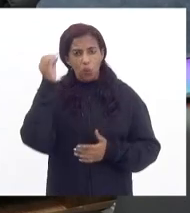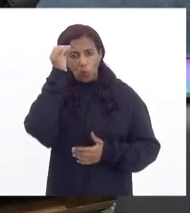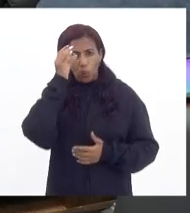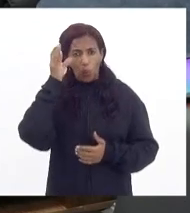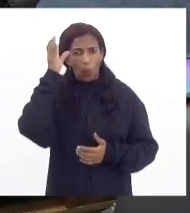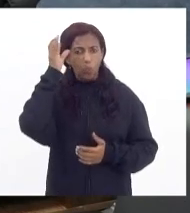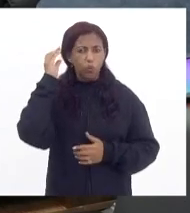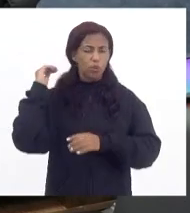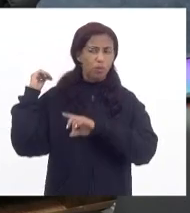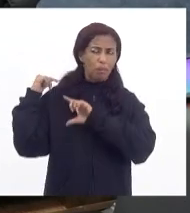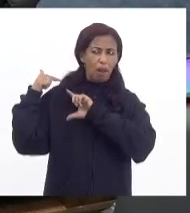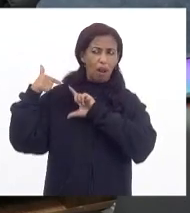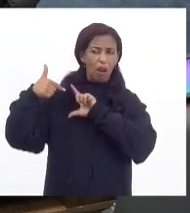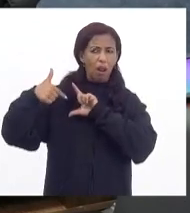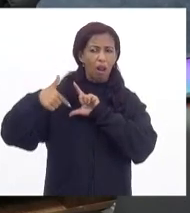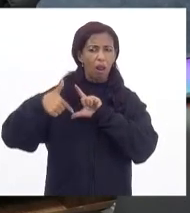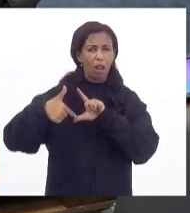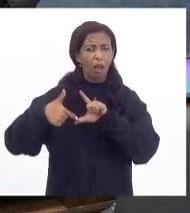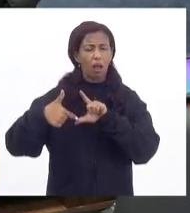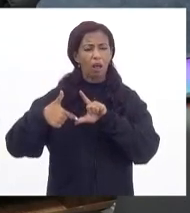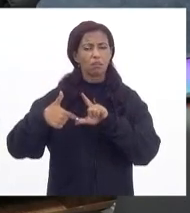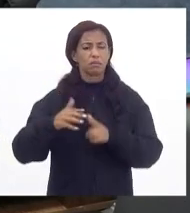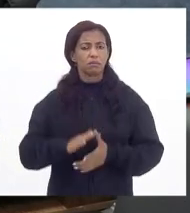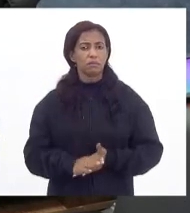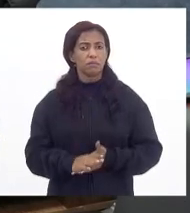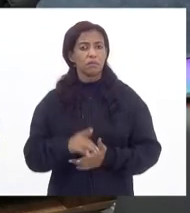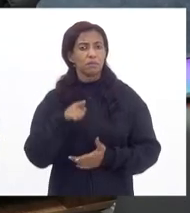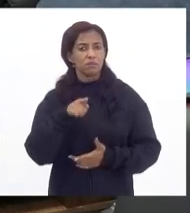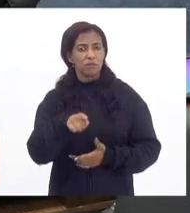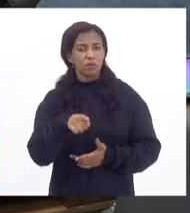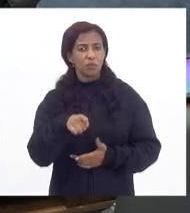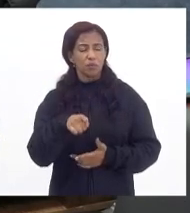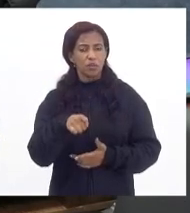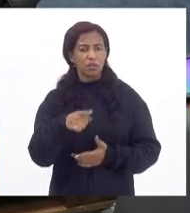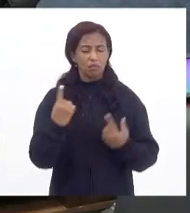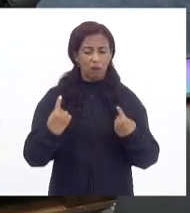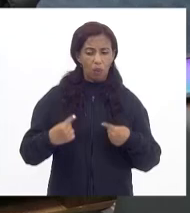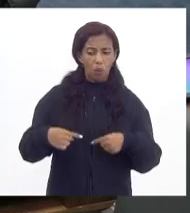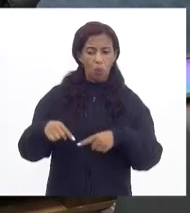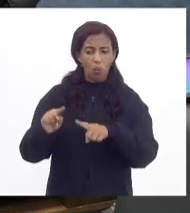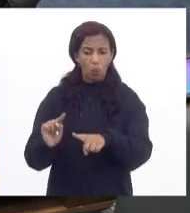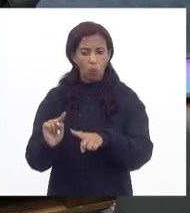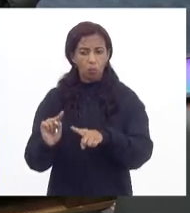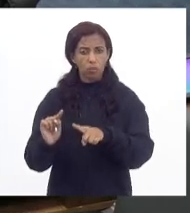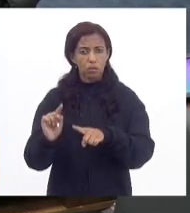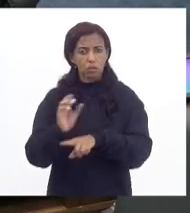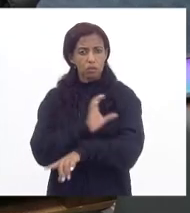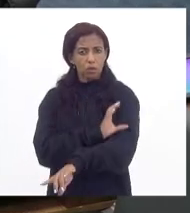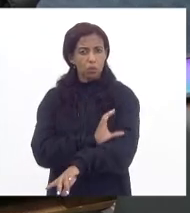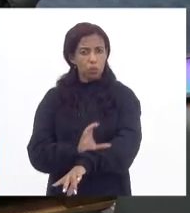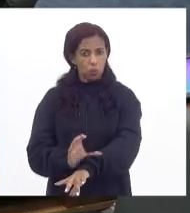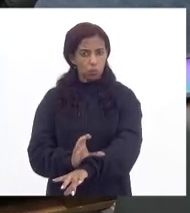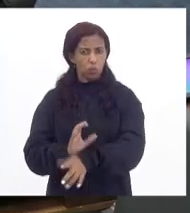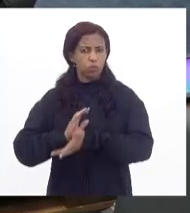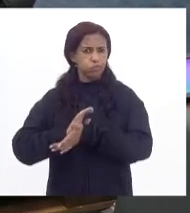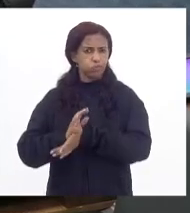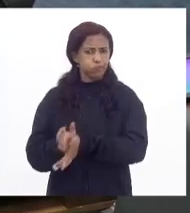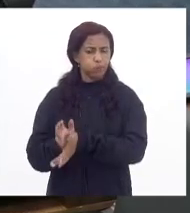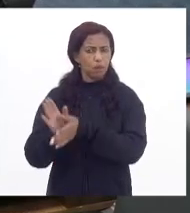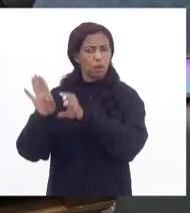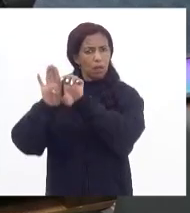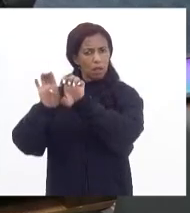colonial. Então, você contrapõe uma cultura opressiva como o racismo